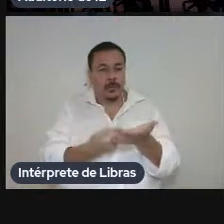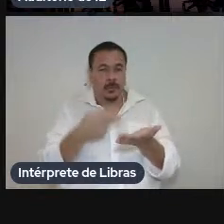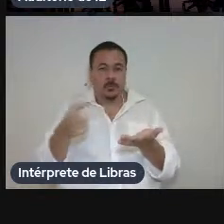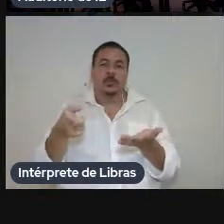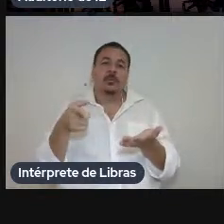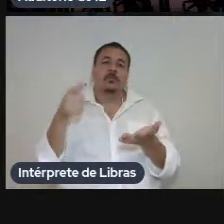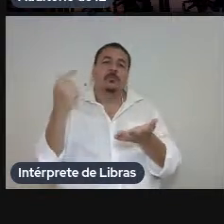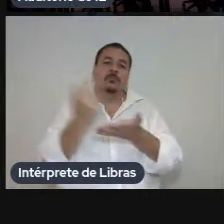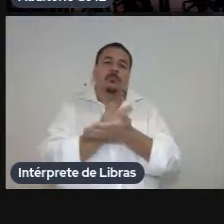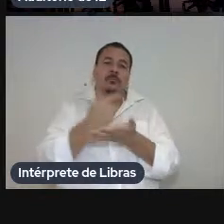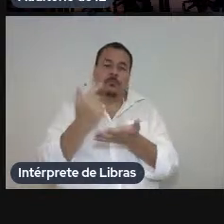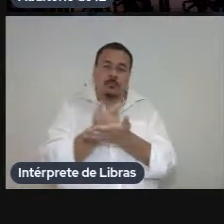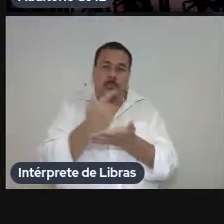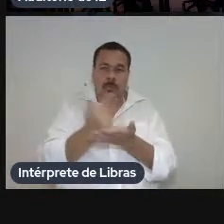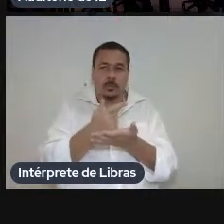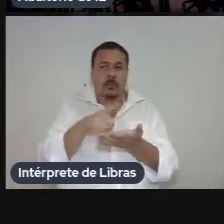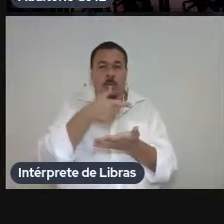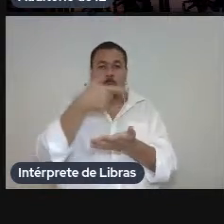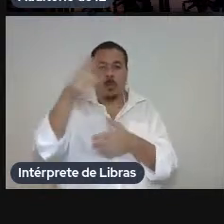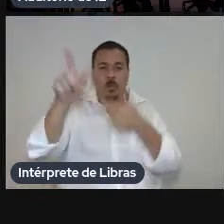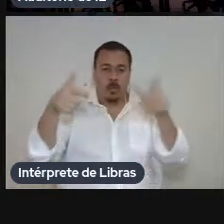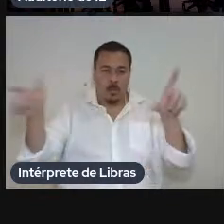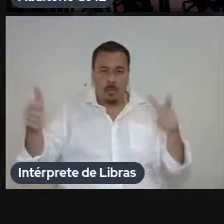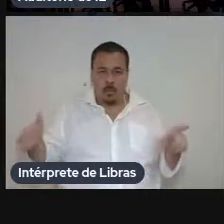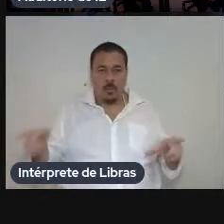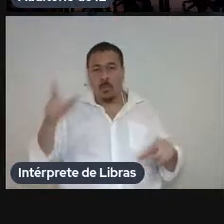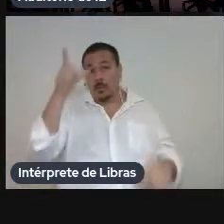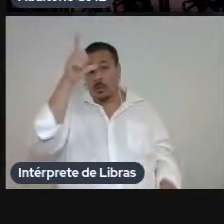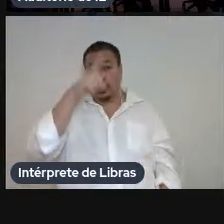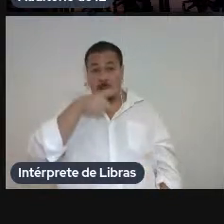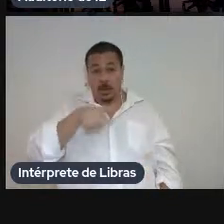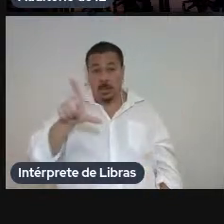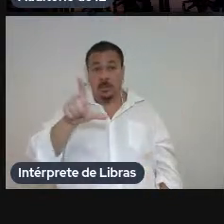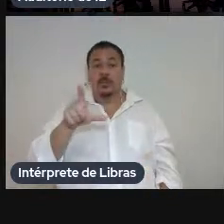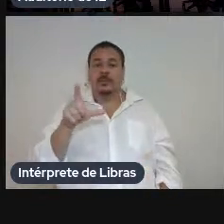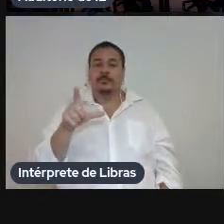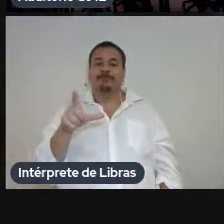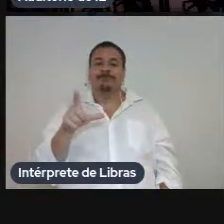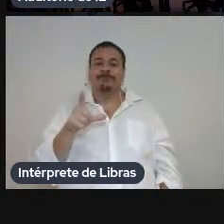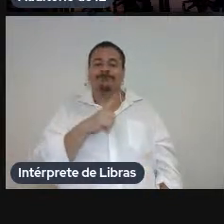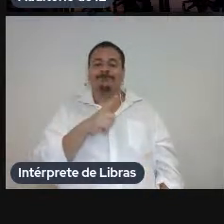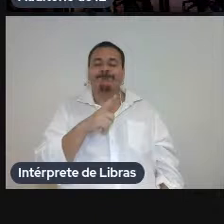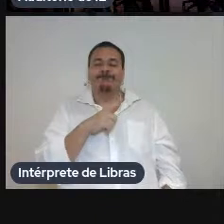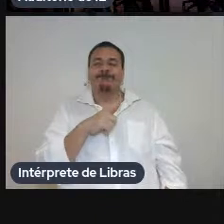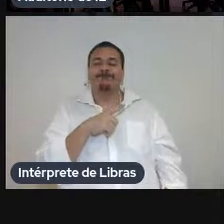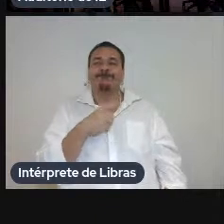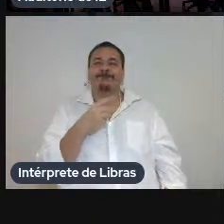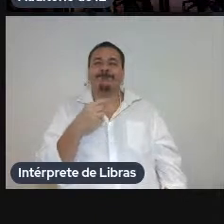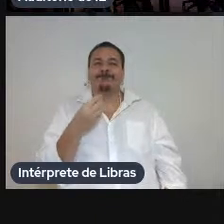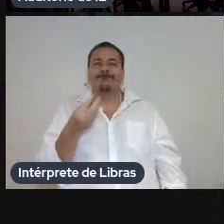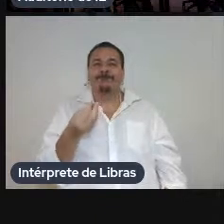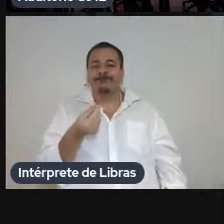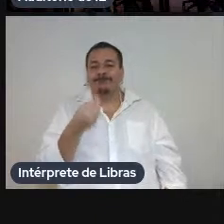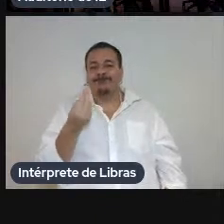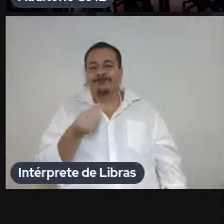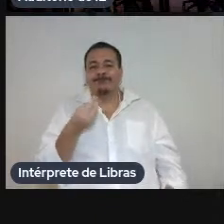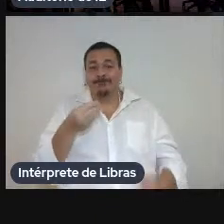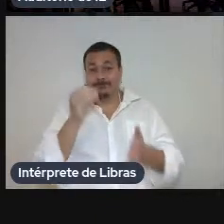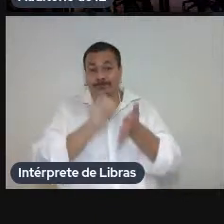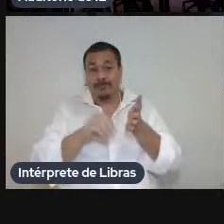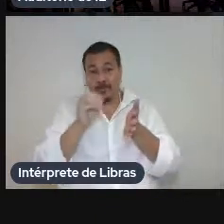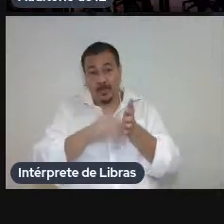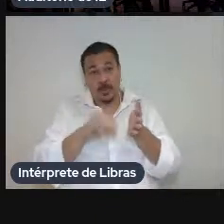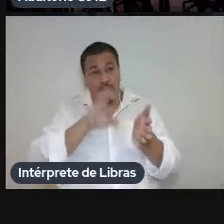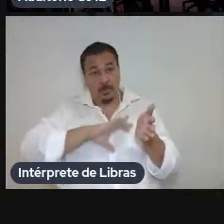obra para outros idiomas inclusive há uma há uma ausência do português